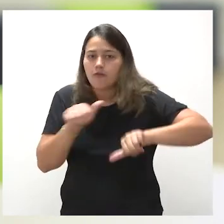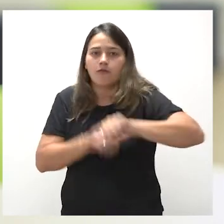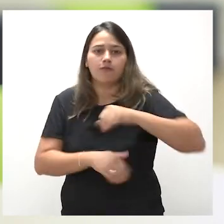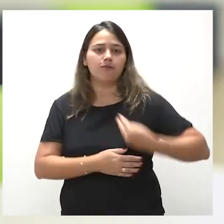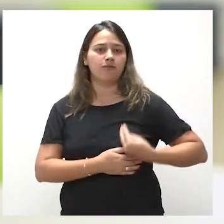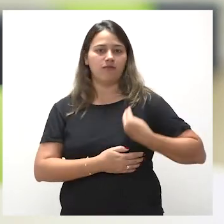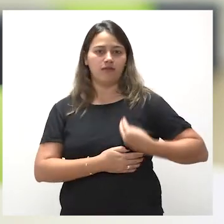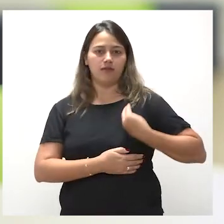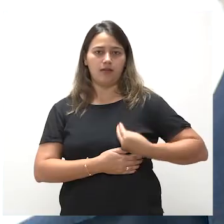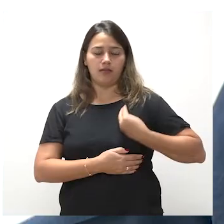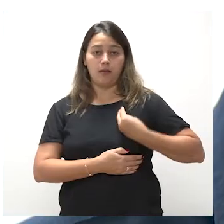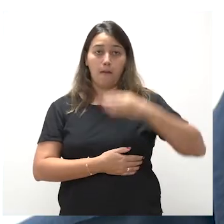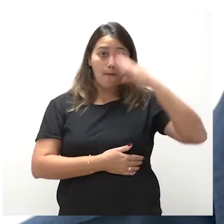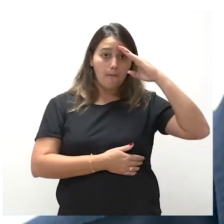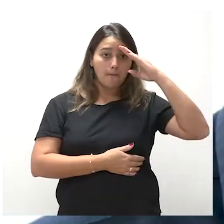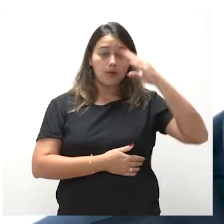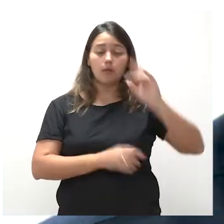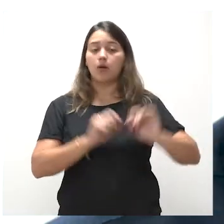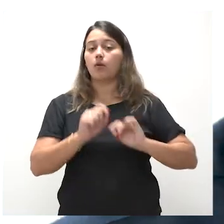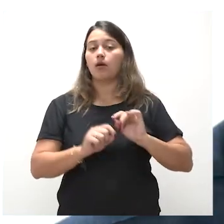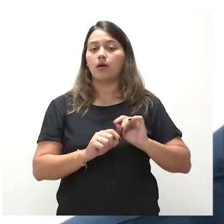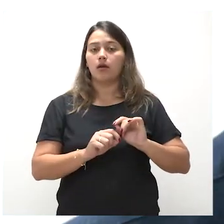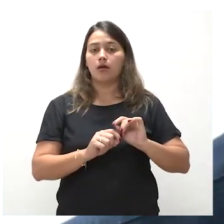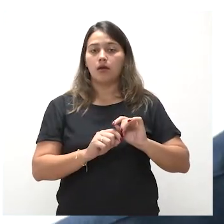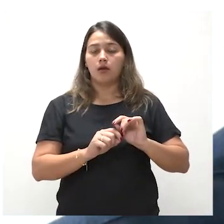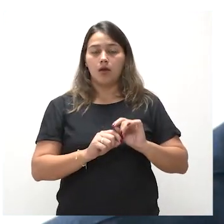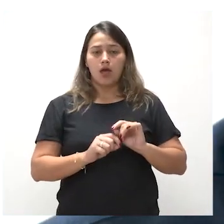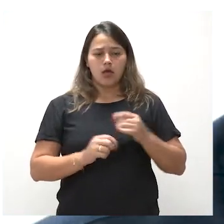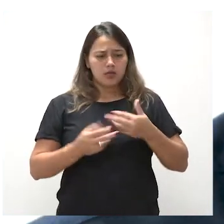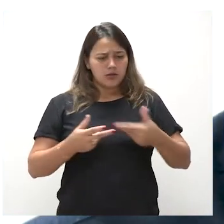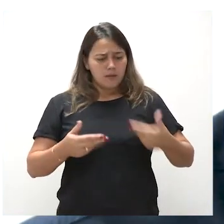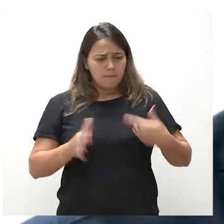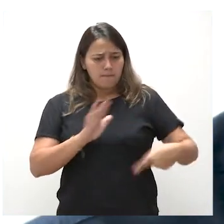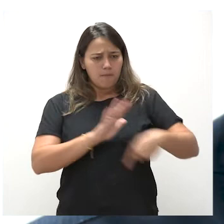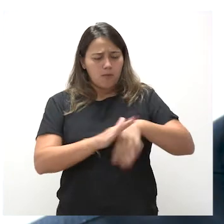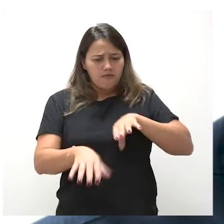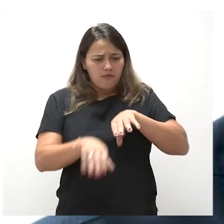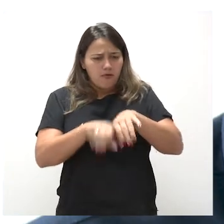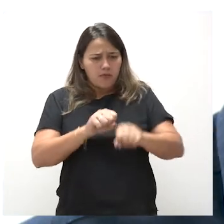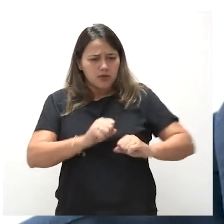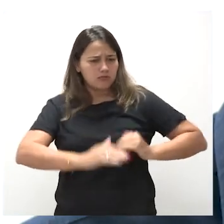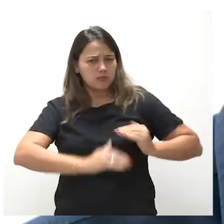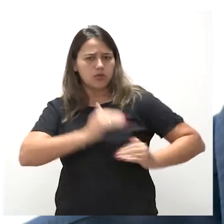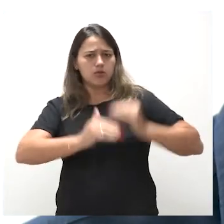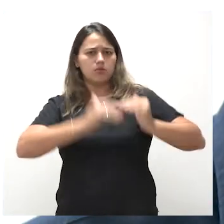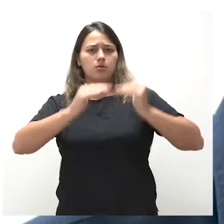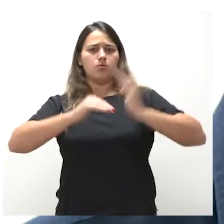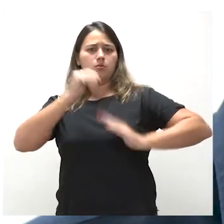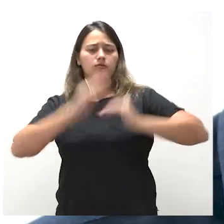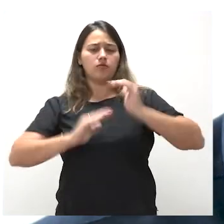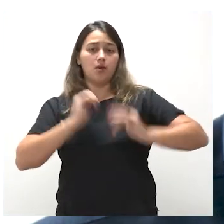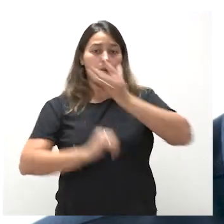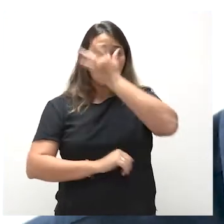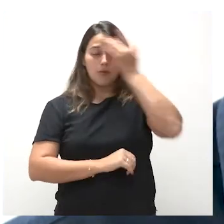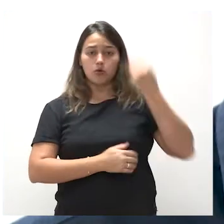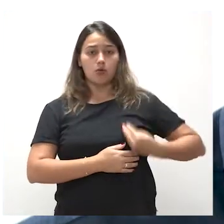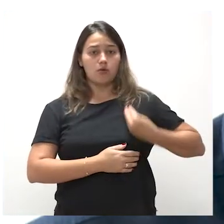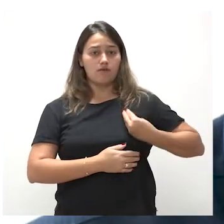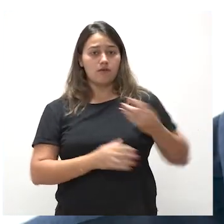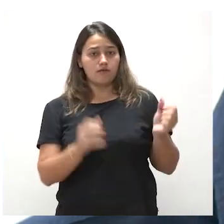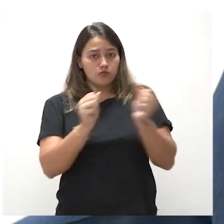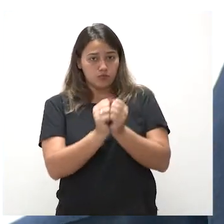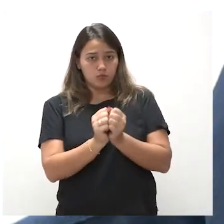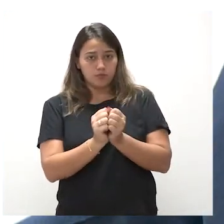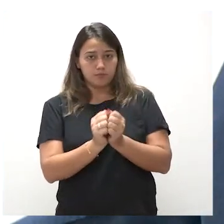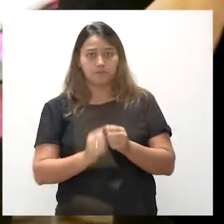transformamos vidas, principalmente essa questão da formação, do crescimento profissional, das pessoas que